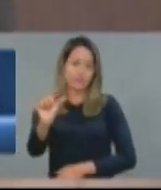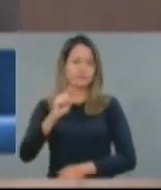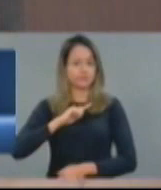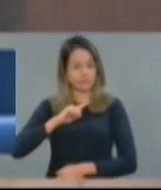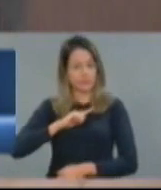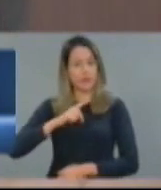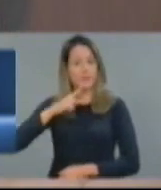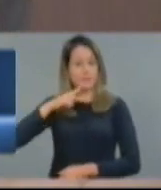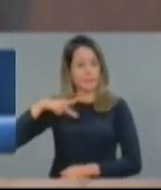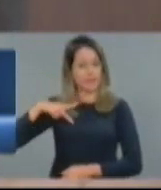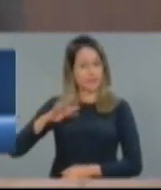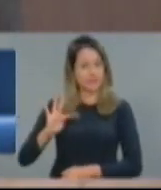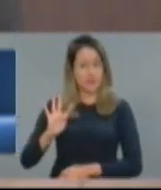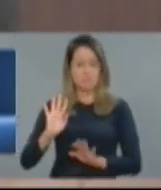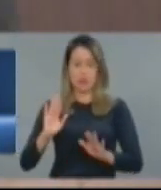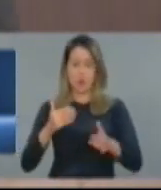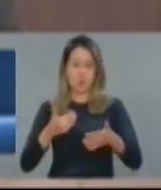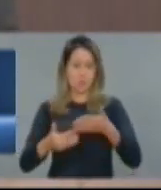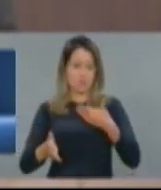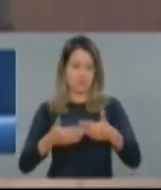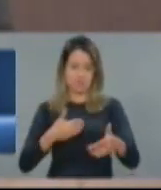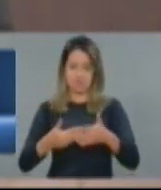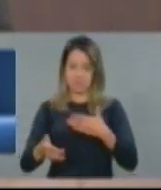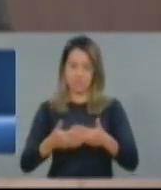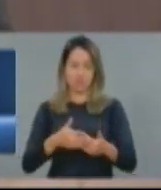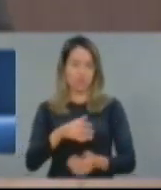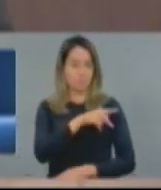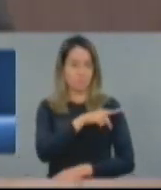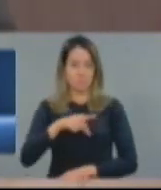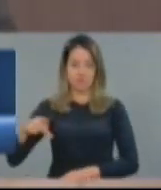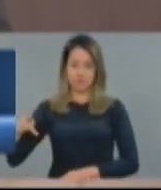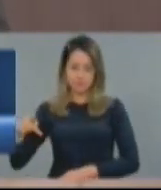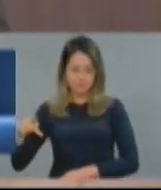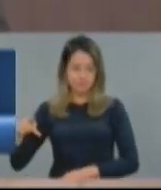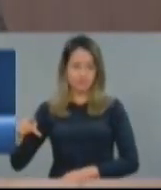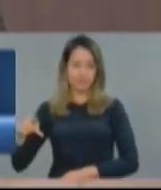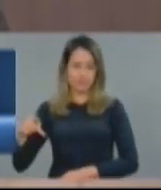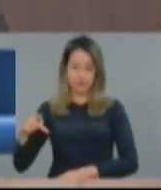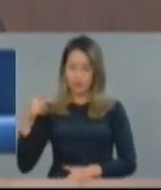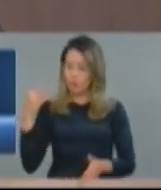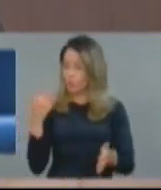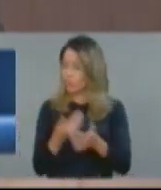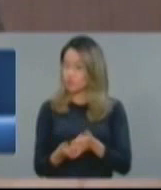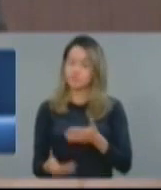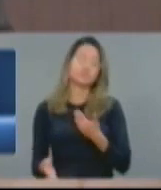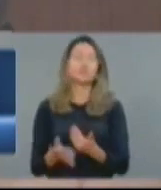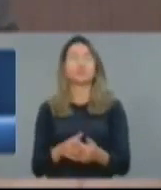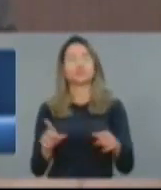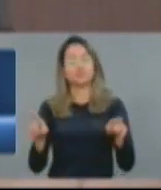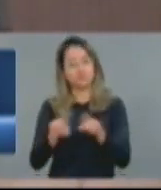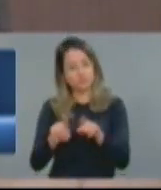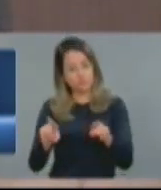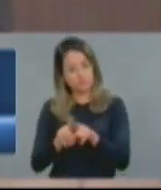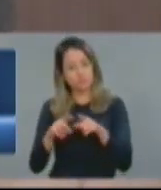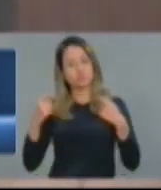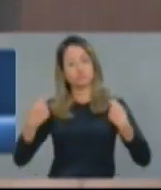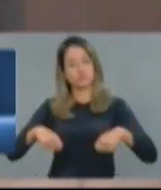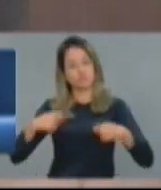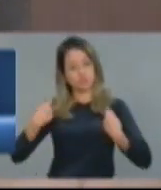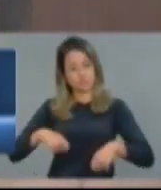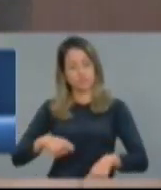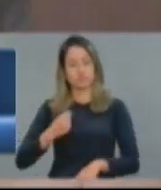que fosse o governante está no Palácio do Planalto, ele também iria ter que enfrentar uma crise.